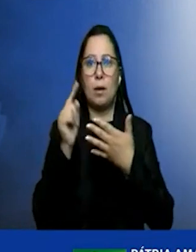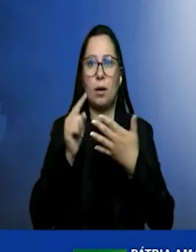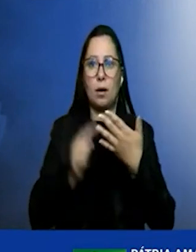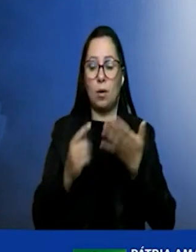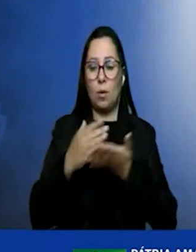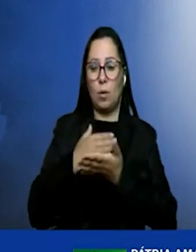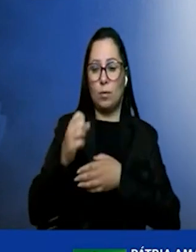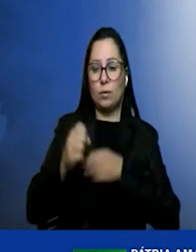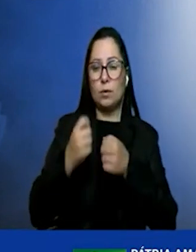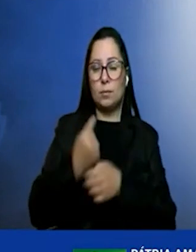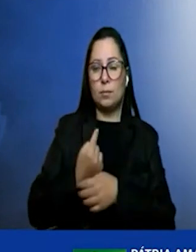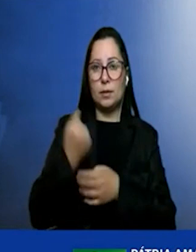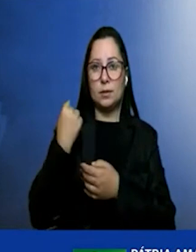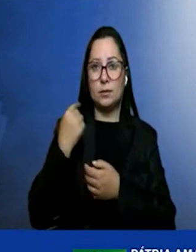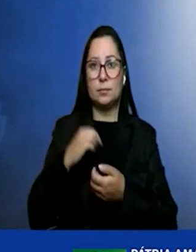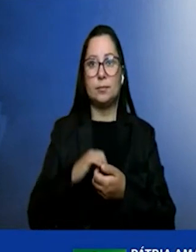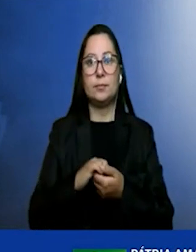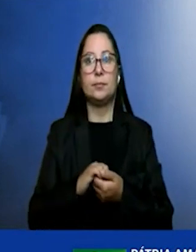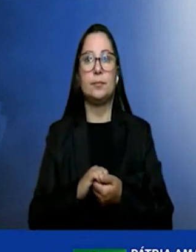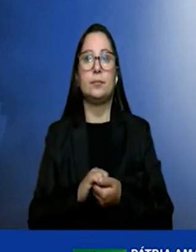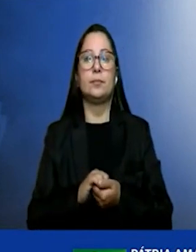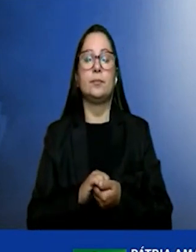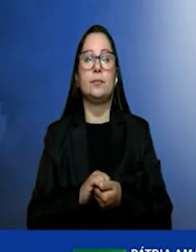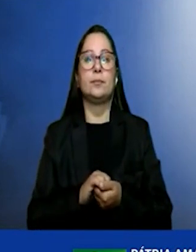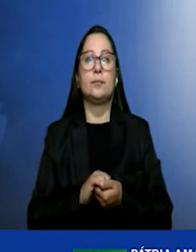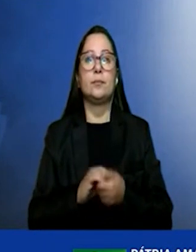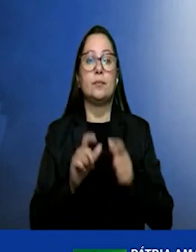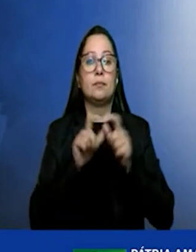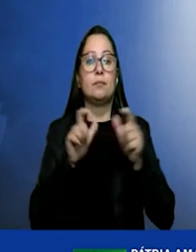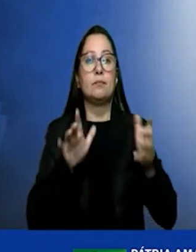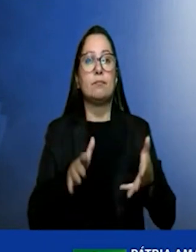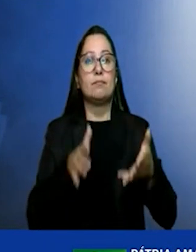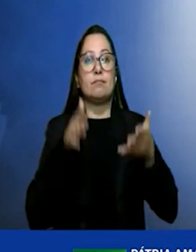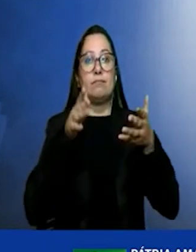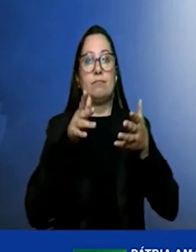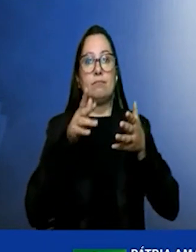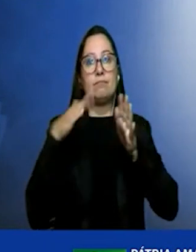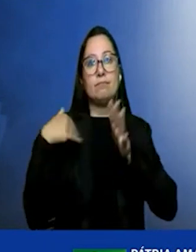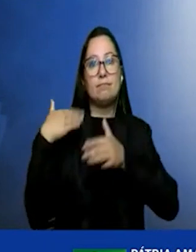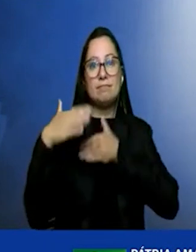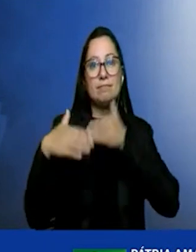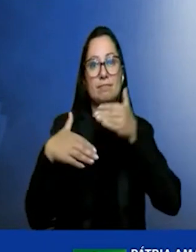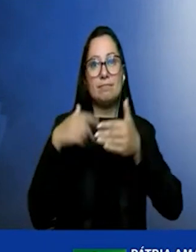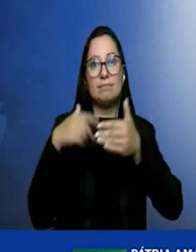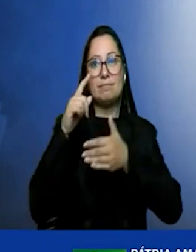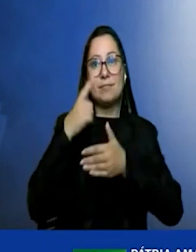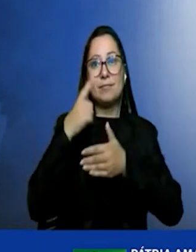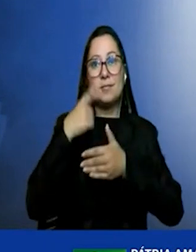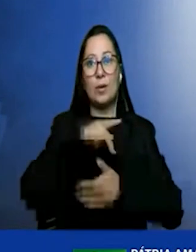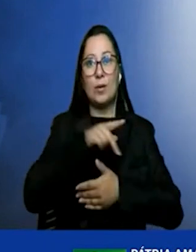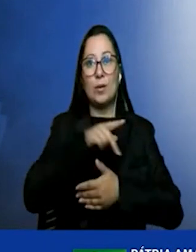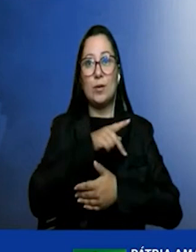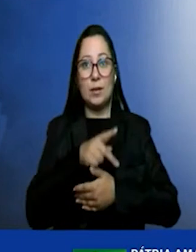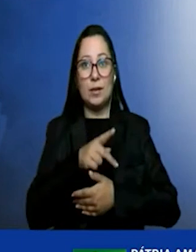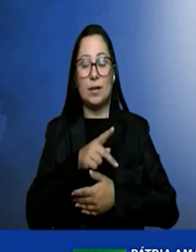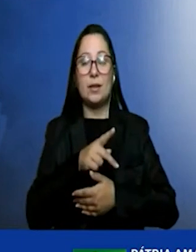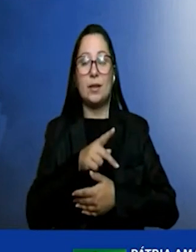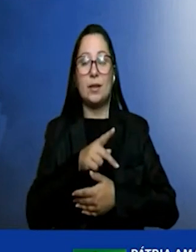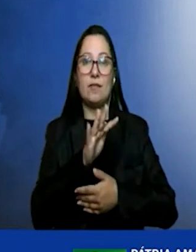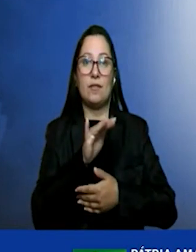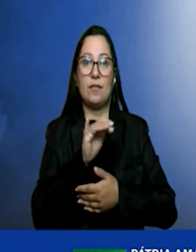em que o maior impulsionador desse processo foi o nosso presidente o presidente da FIEC o Ricardo